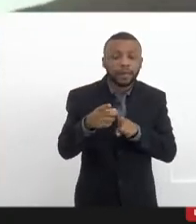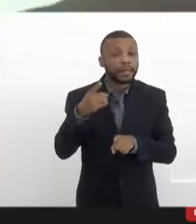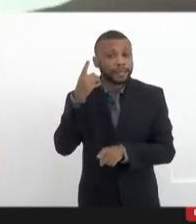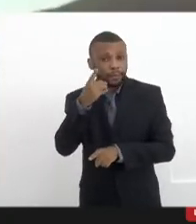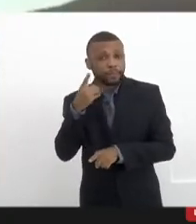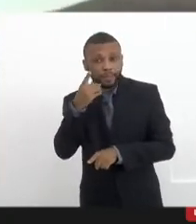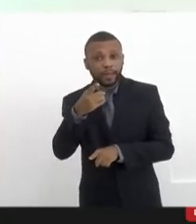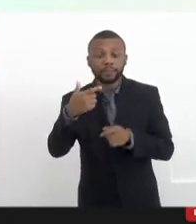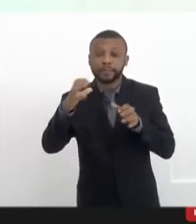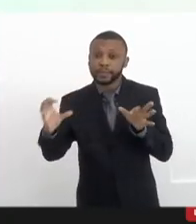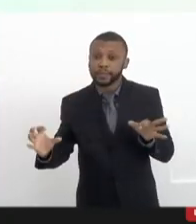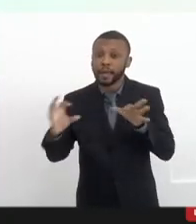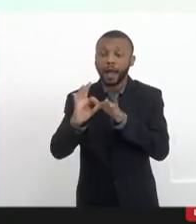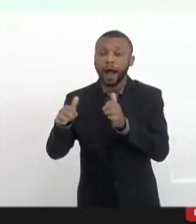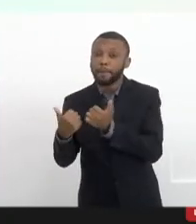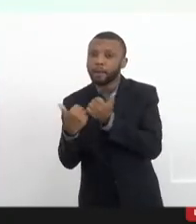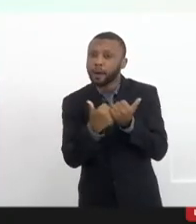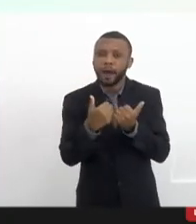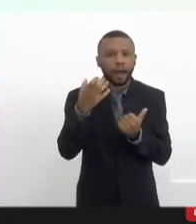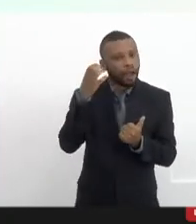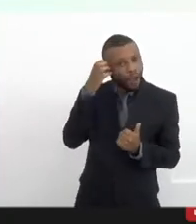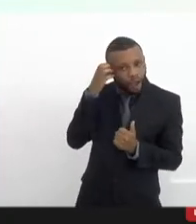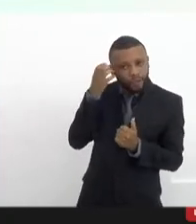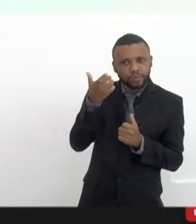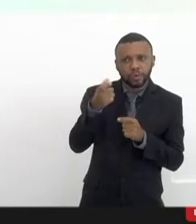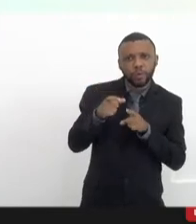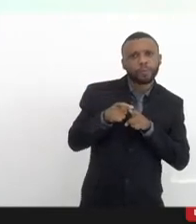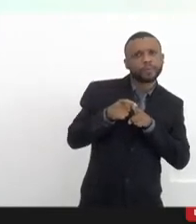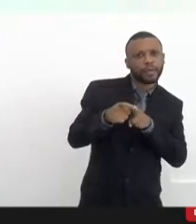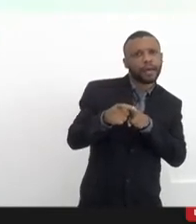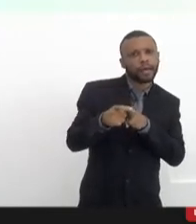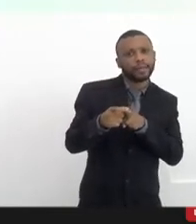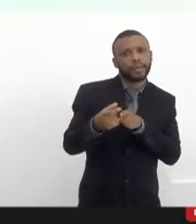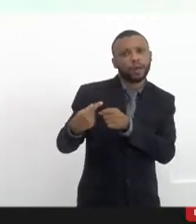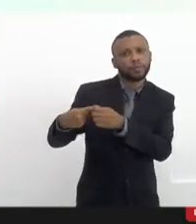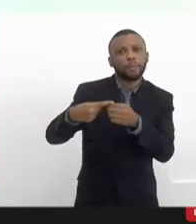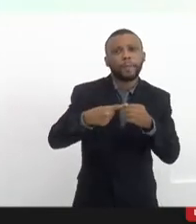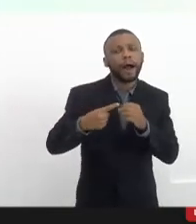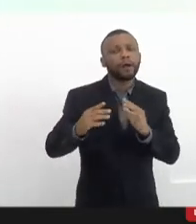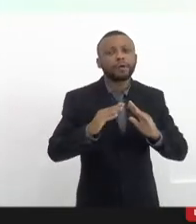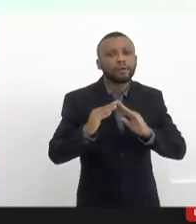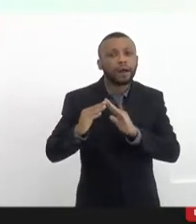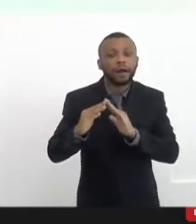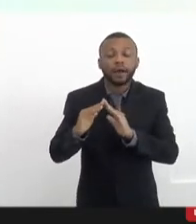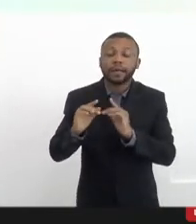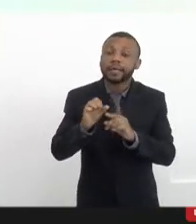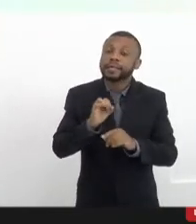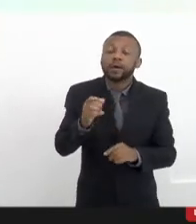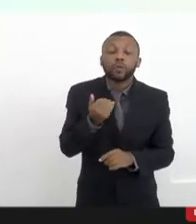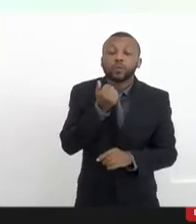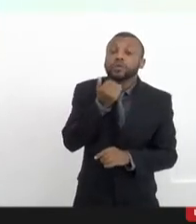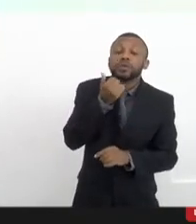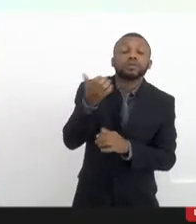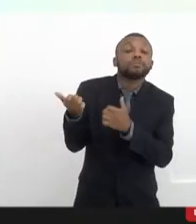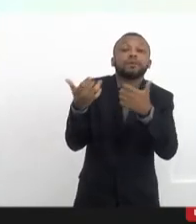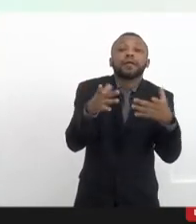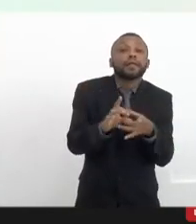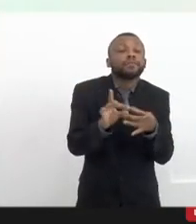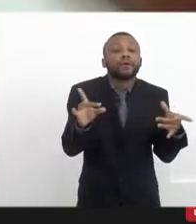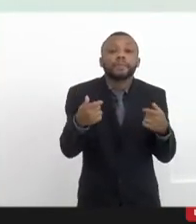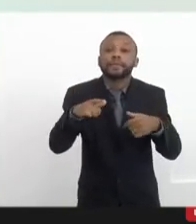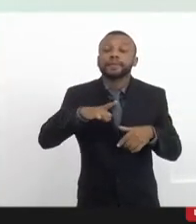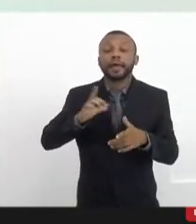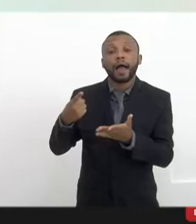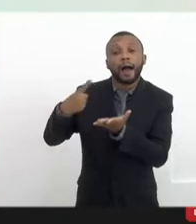ser associado da rádio comunitária do bairro em que ele mora, senão não adianta vir falar em democratização da comunicação aqui. Tem que participar.